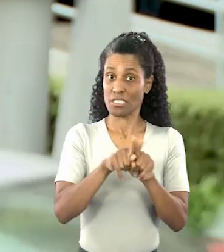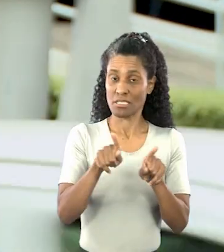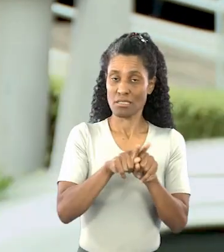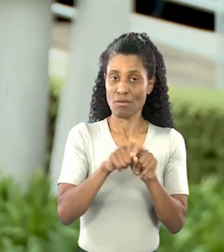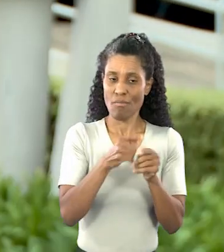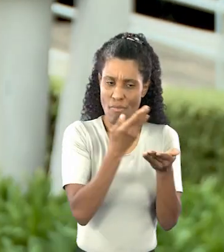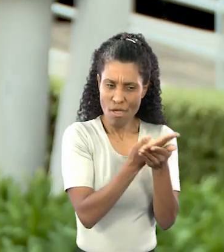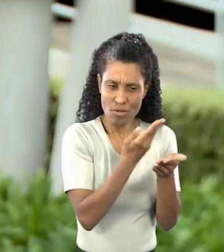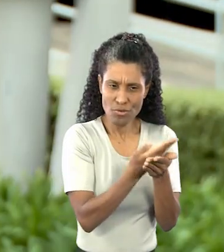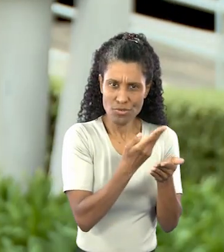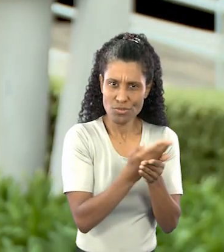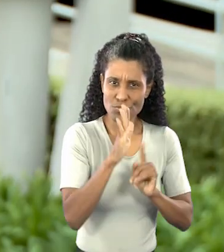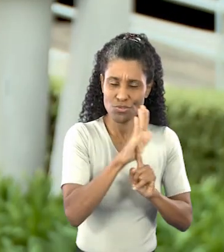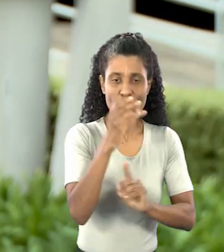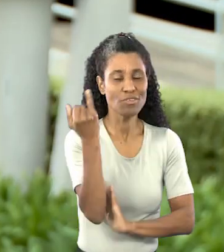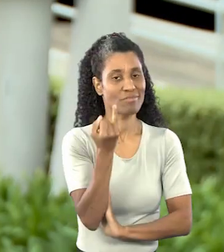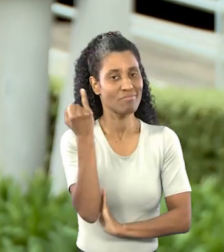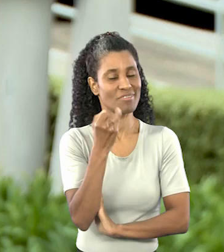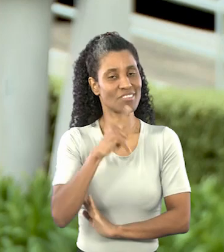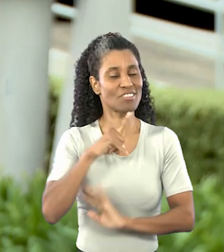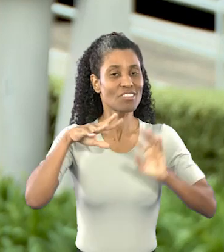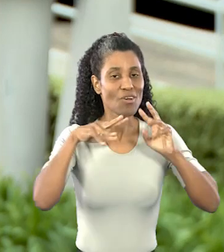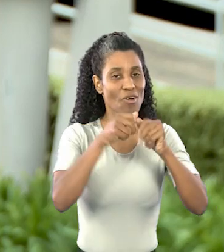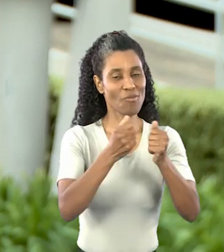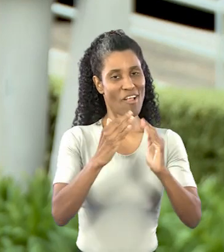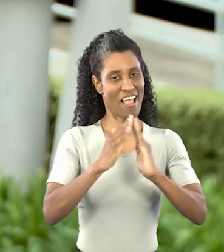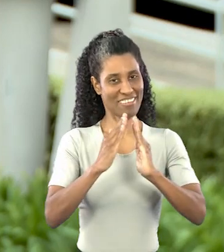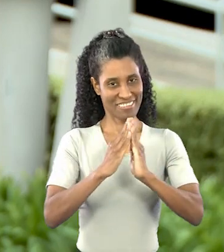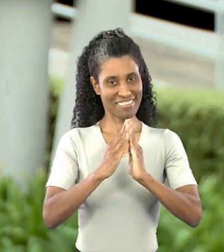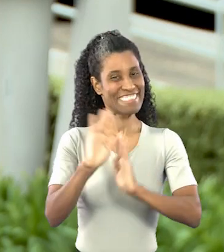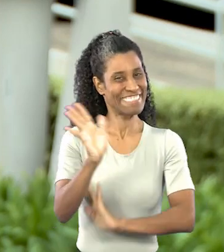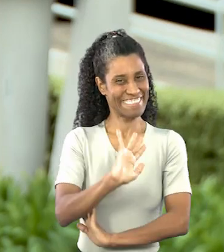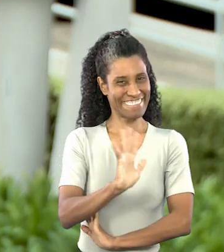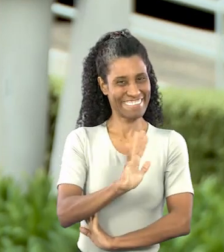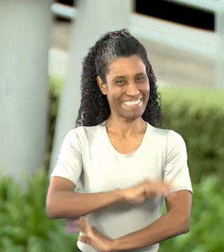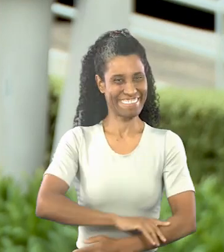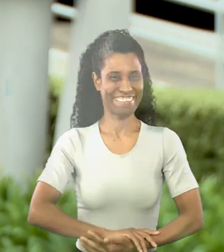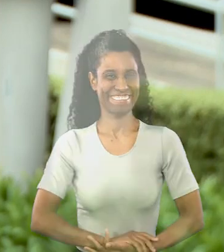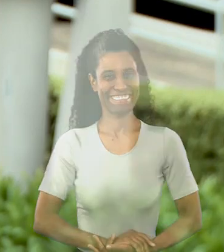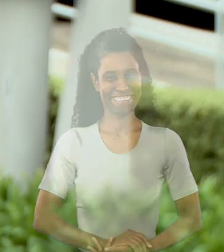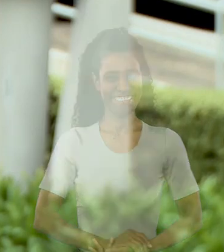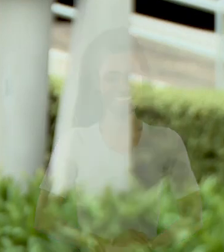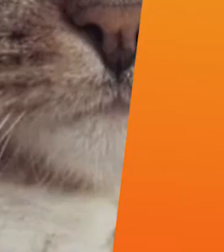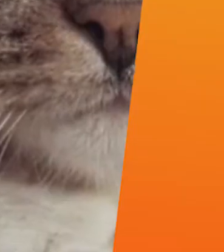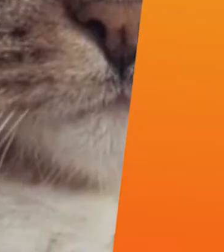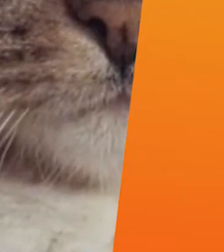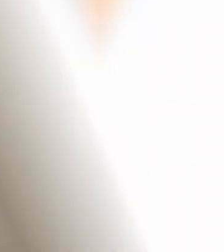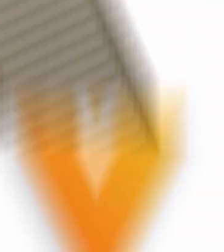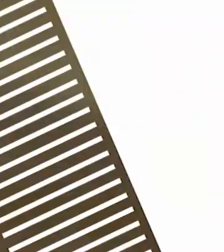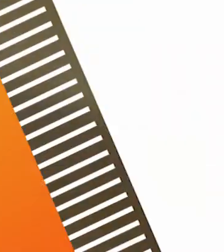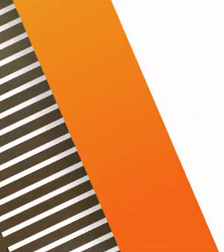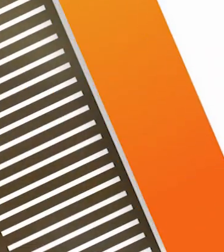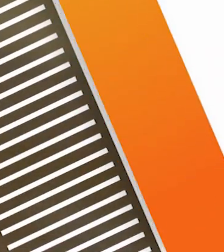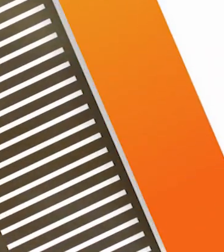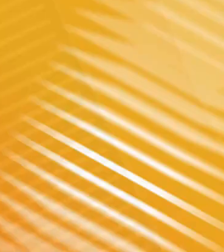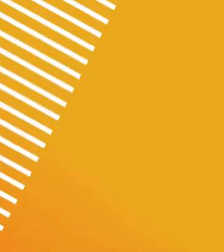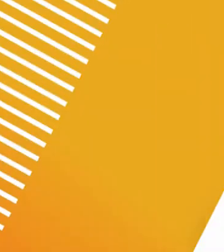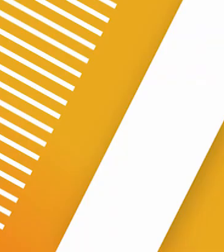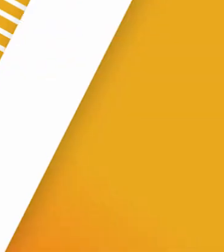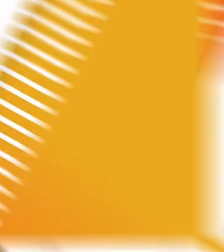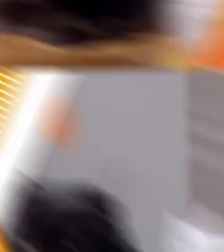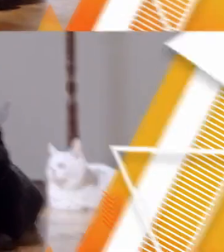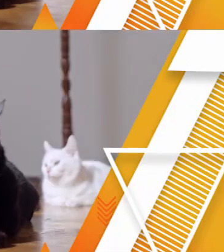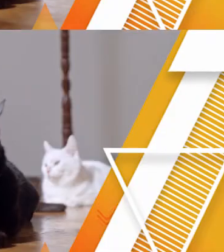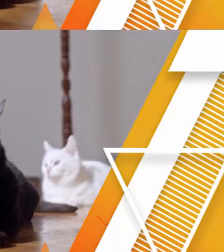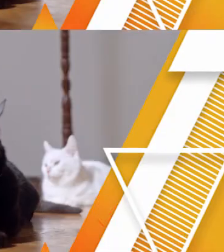E ainda, estudos reforçam a importância de ter um pet em casa. Até já! E